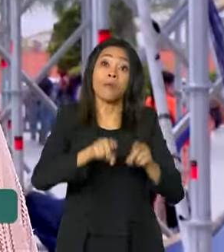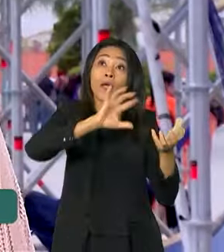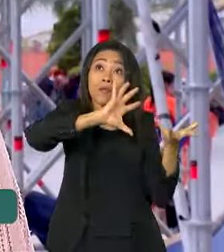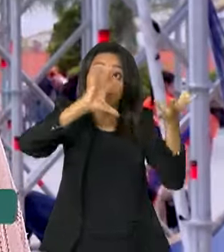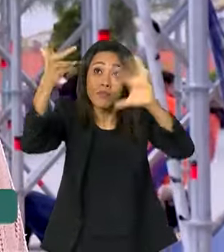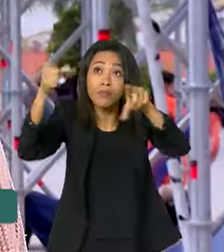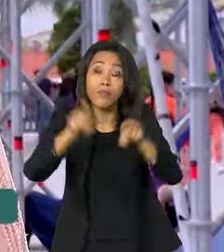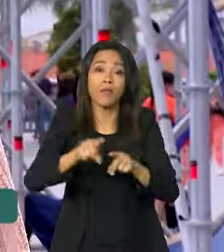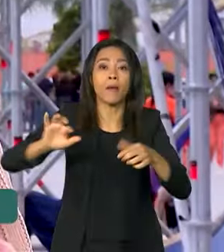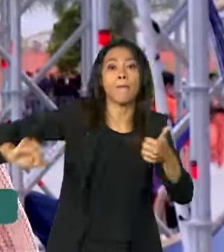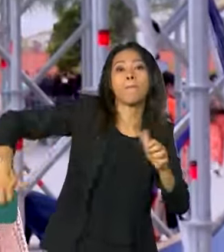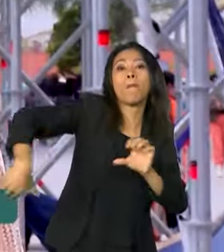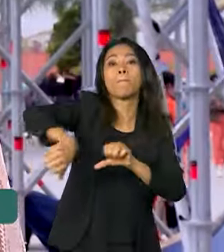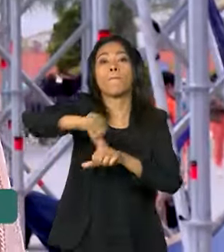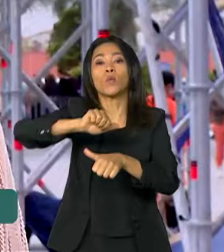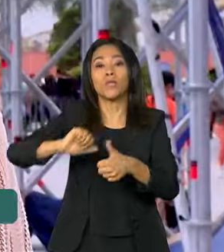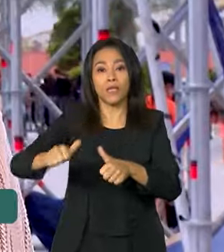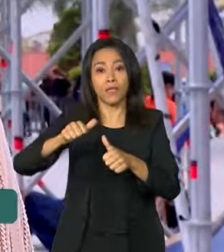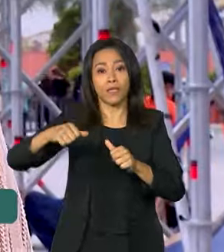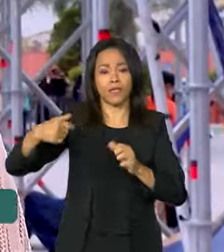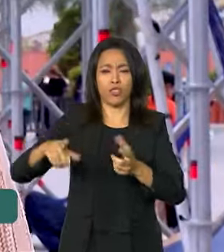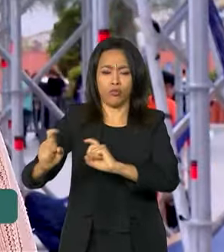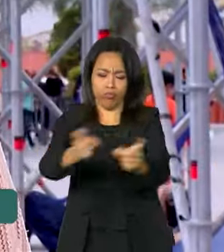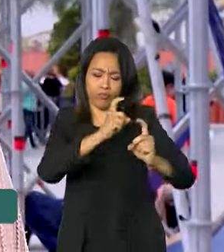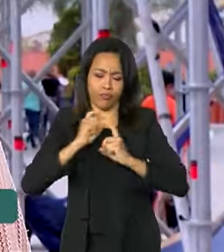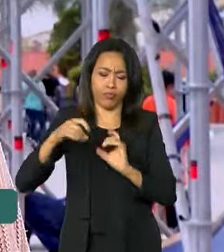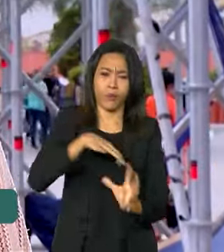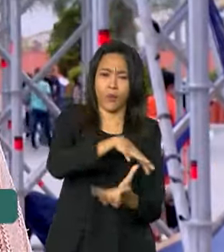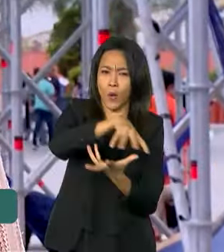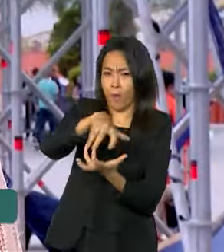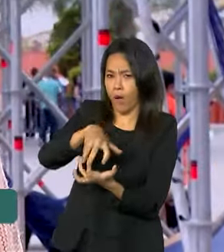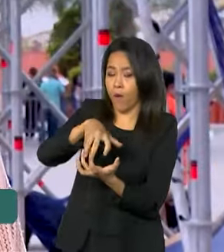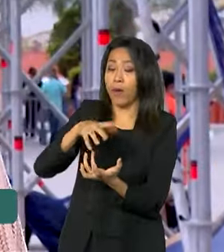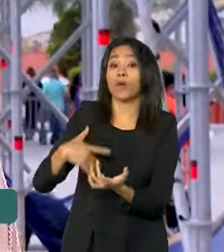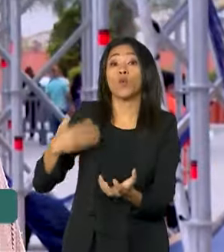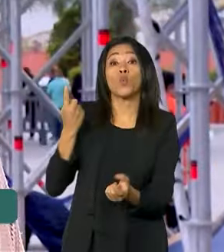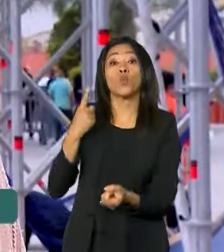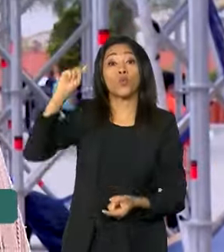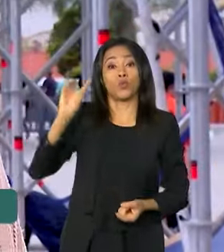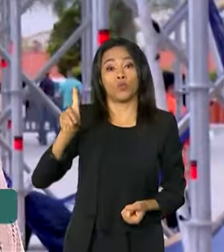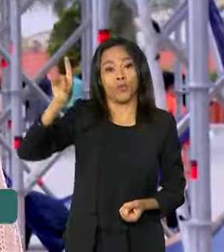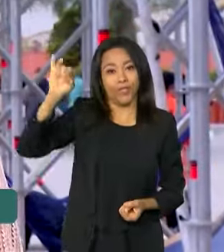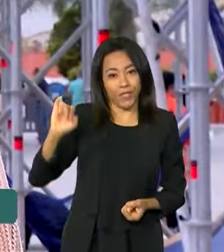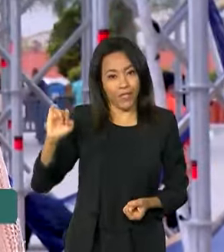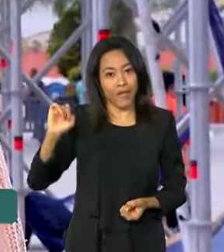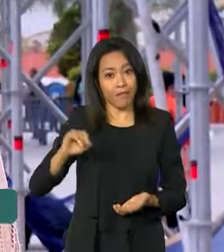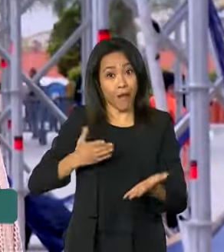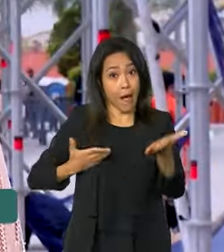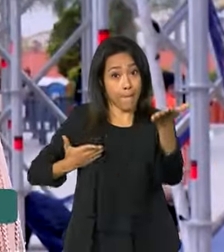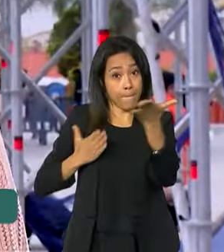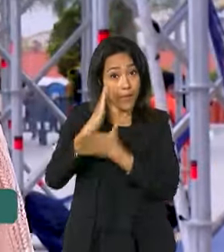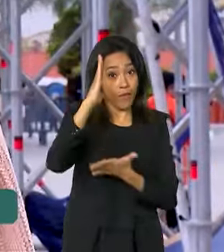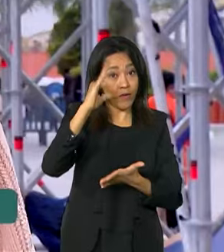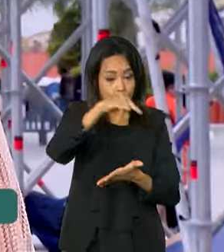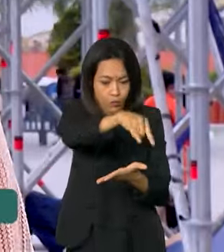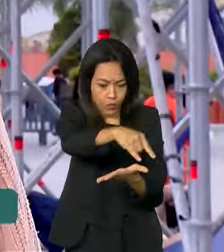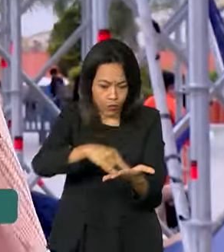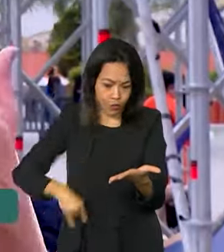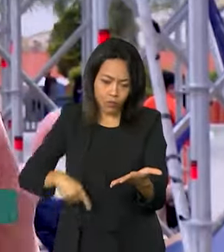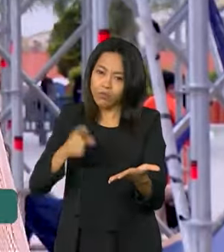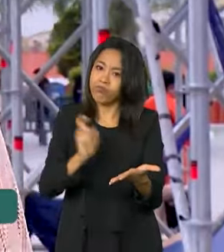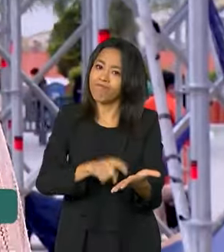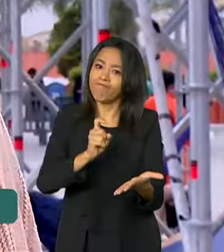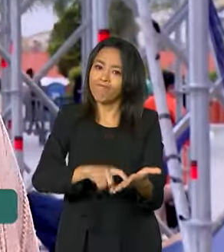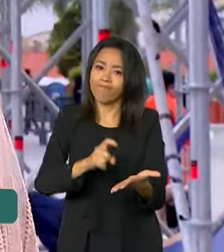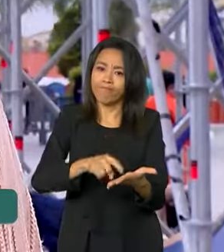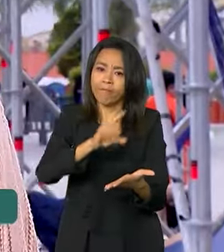governança global. E também, no último dia, aí nós teremos a aprovação do documento final, que será